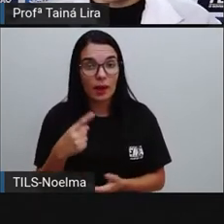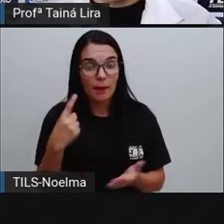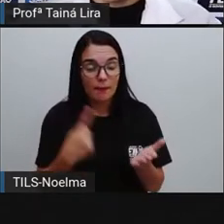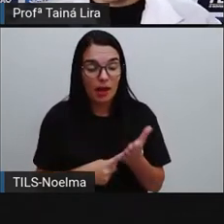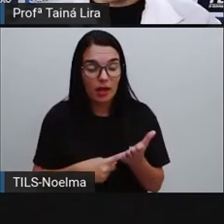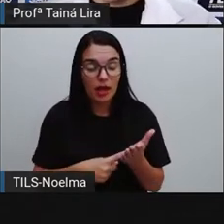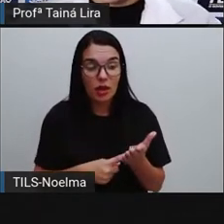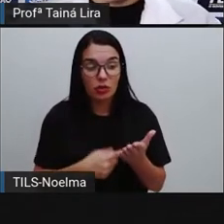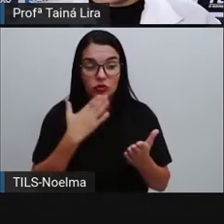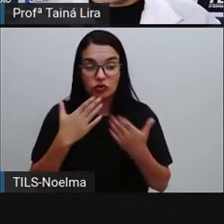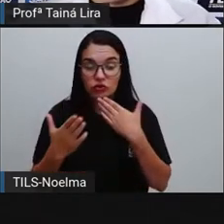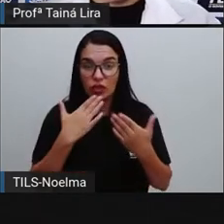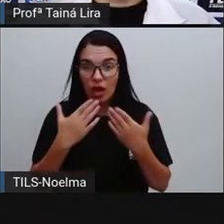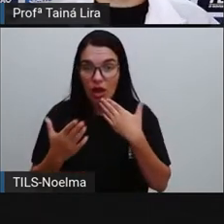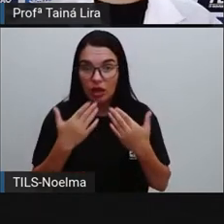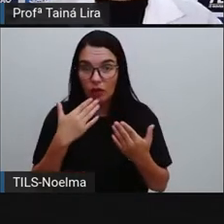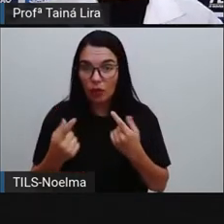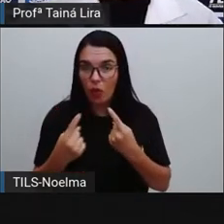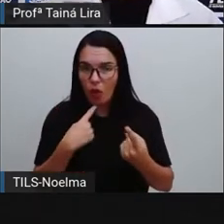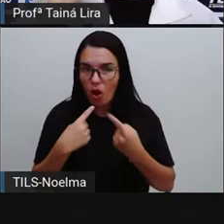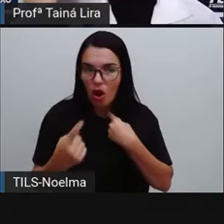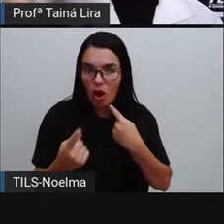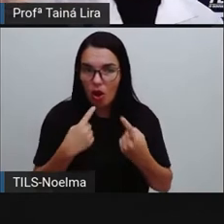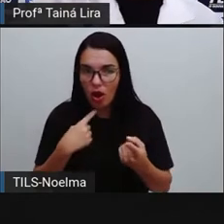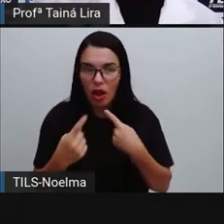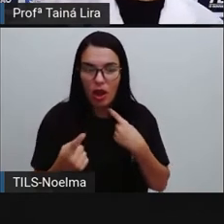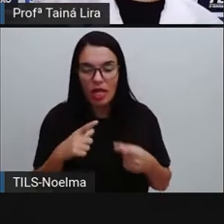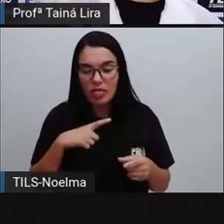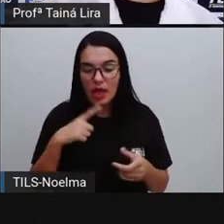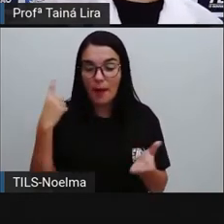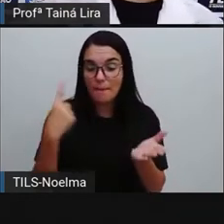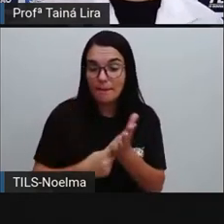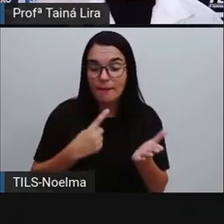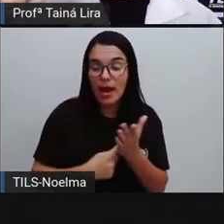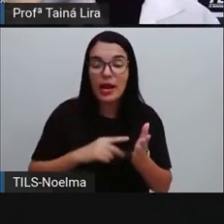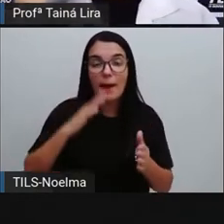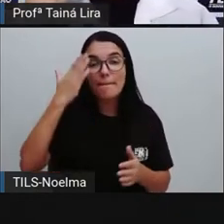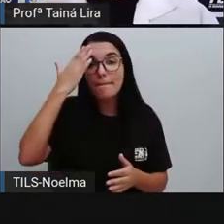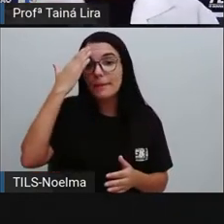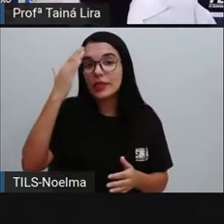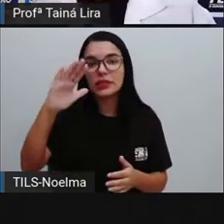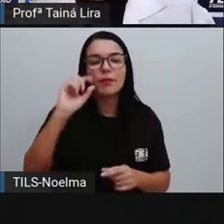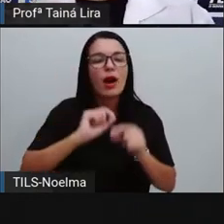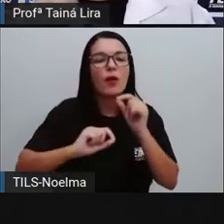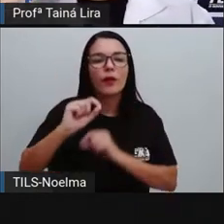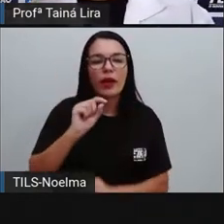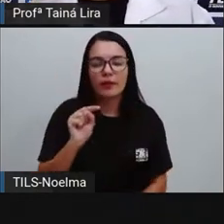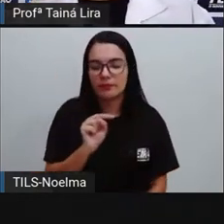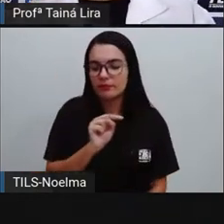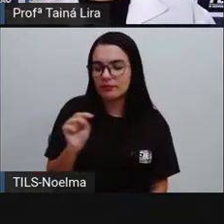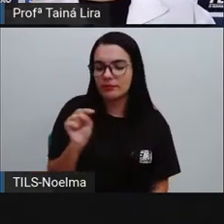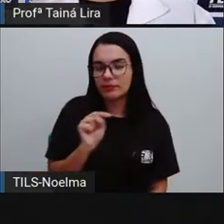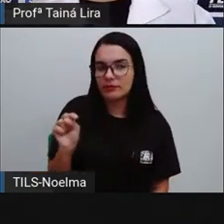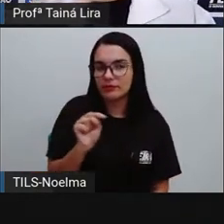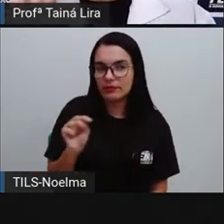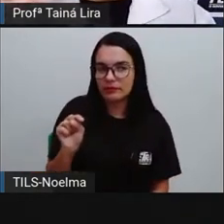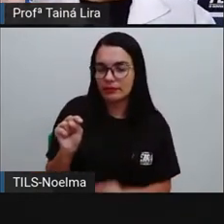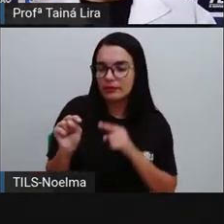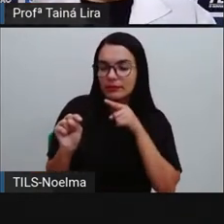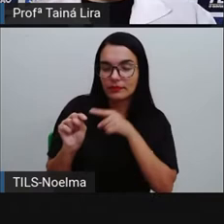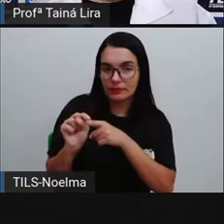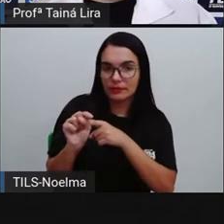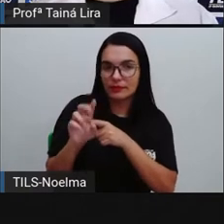com o travessão, ou seja, se a gente não marcar a fala do personagem, a gente vai achar que aquela